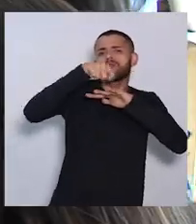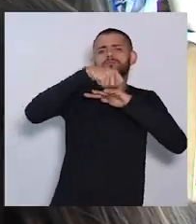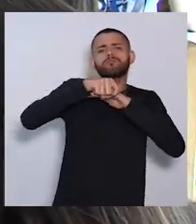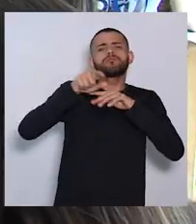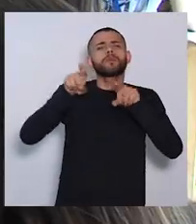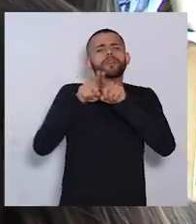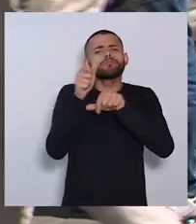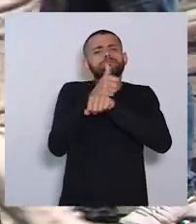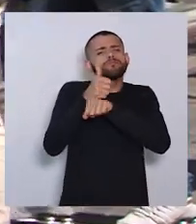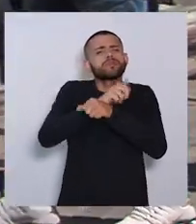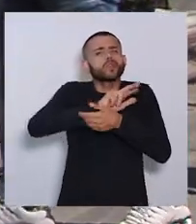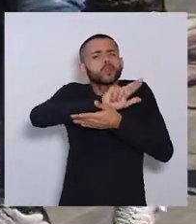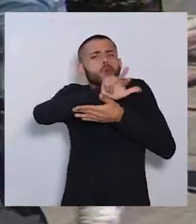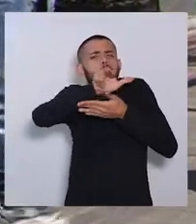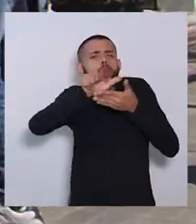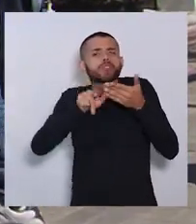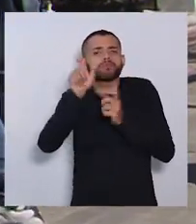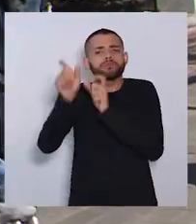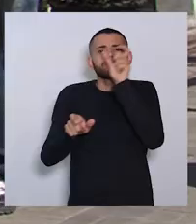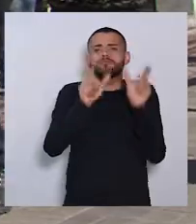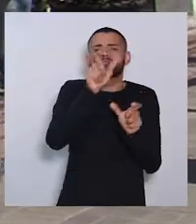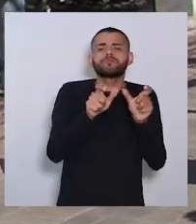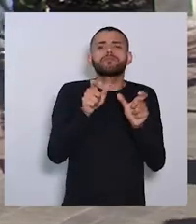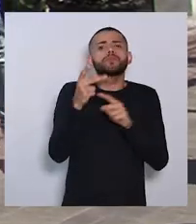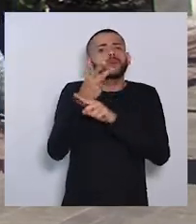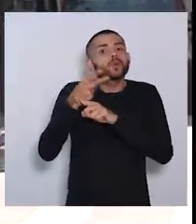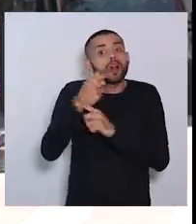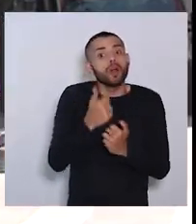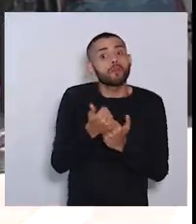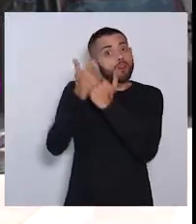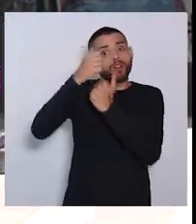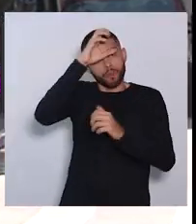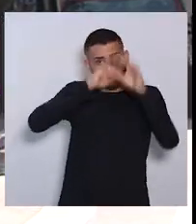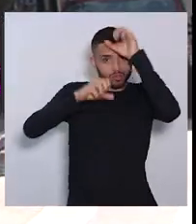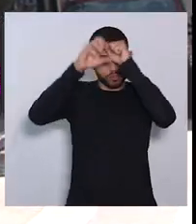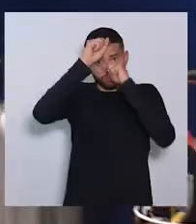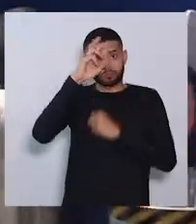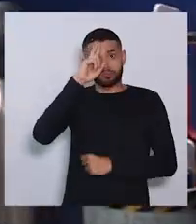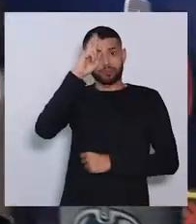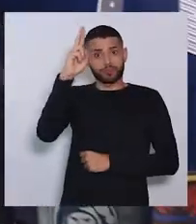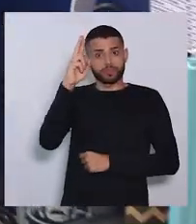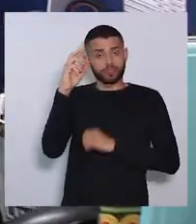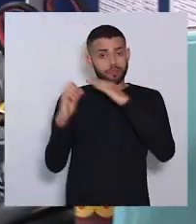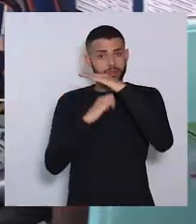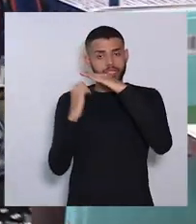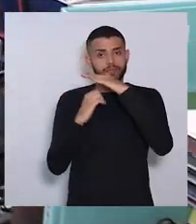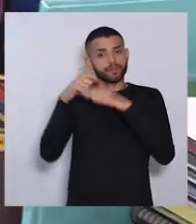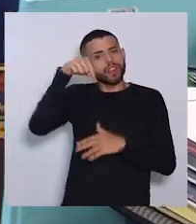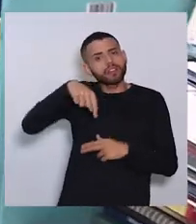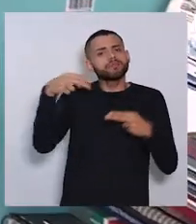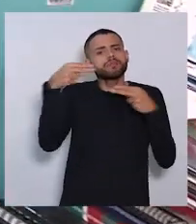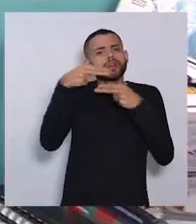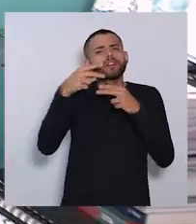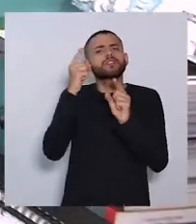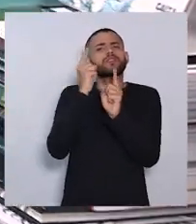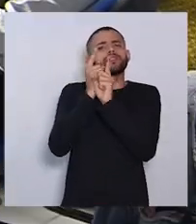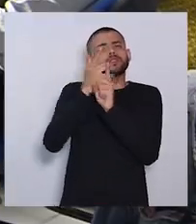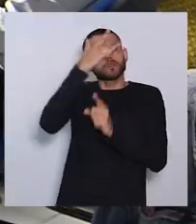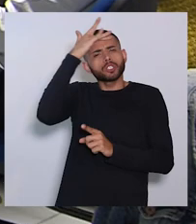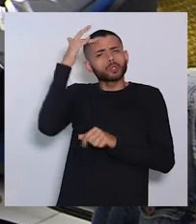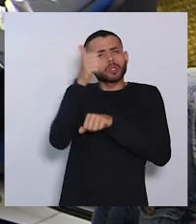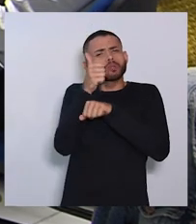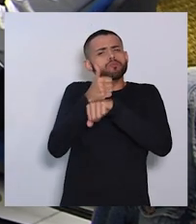entre outras milhares de pessoas, buscam apoio e aprendizado para gerir um negócio. É aqui que eles encontram consultores